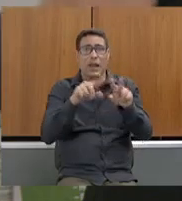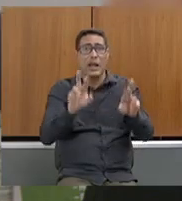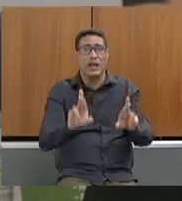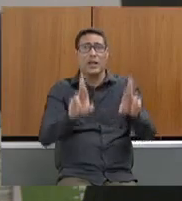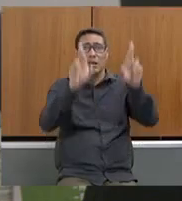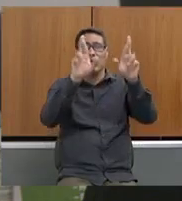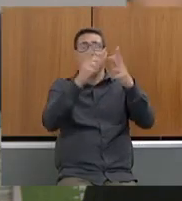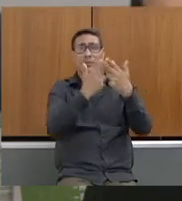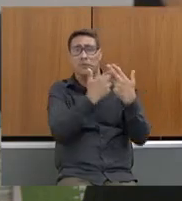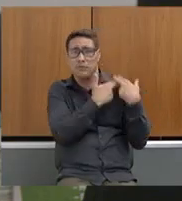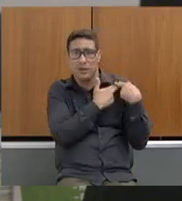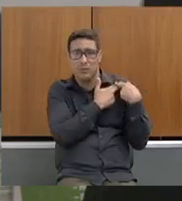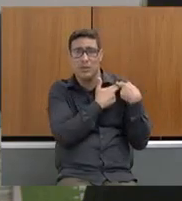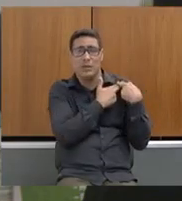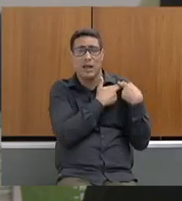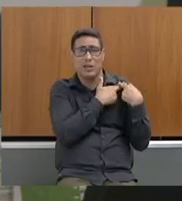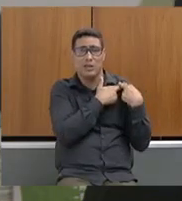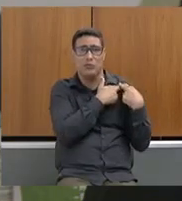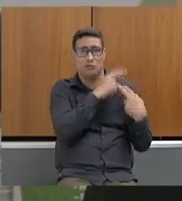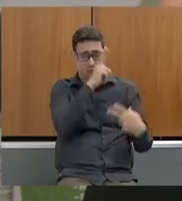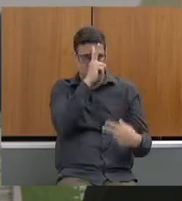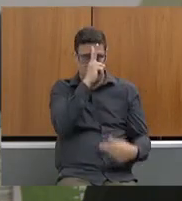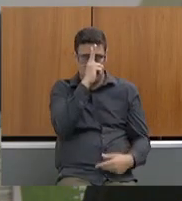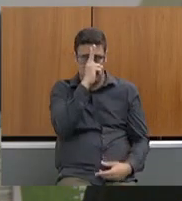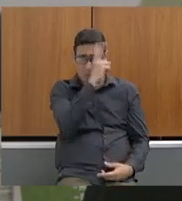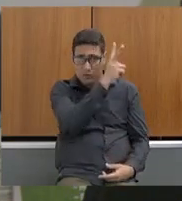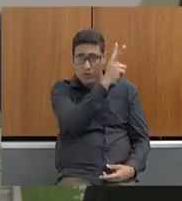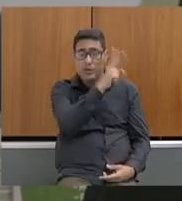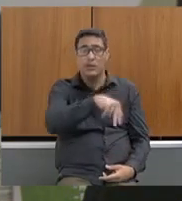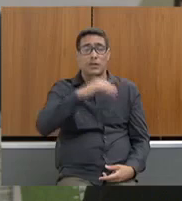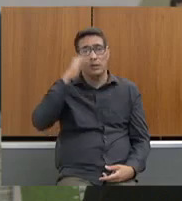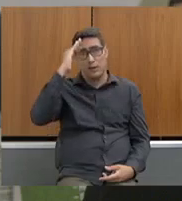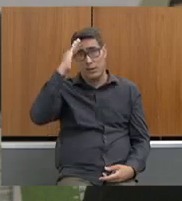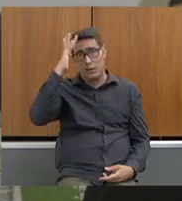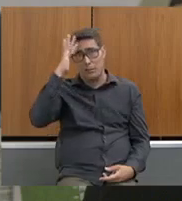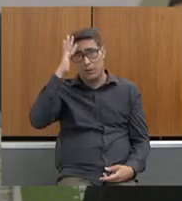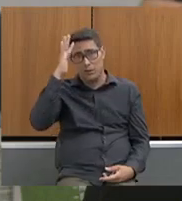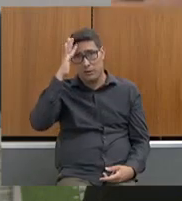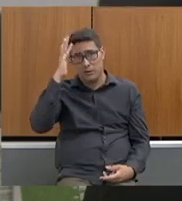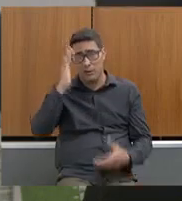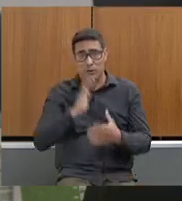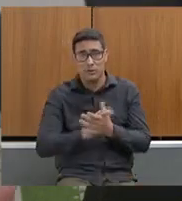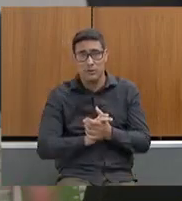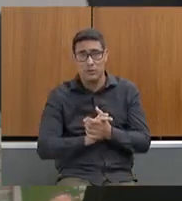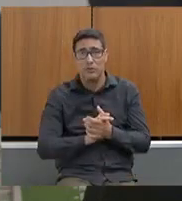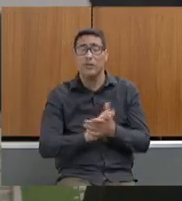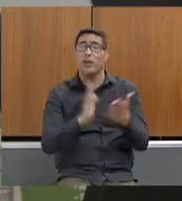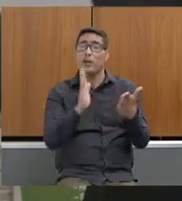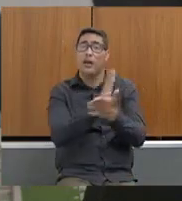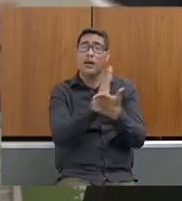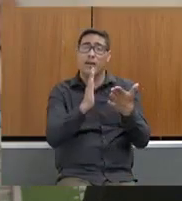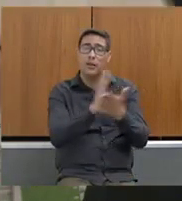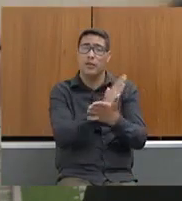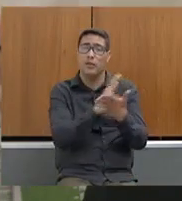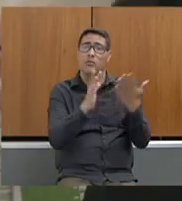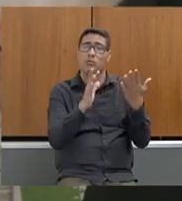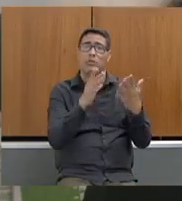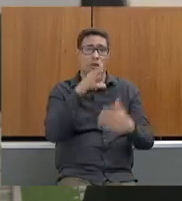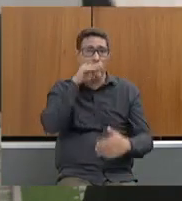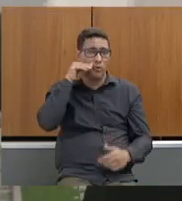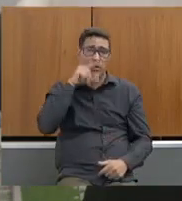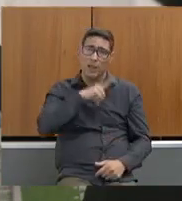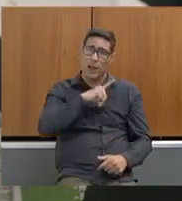gigantesca e pensando, mesmo, às vezes, servidores com segurança, mas pensando, espera aí,